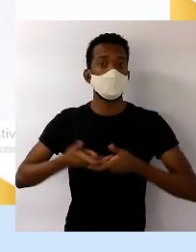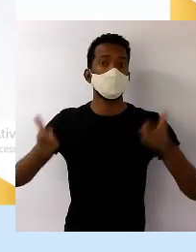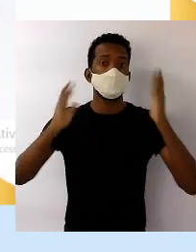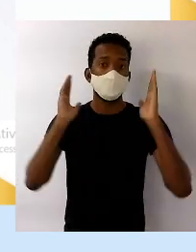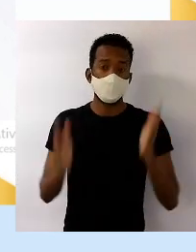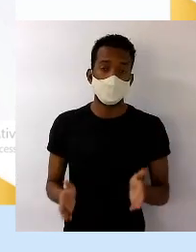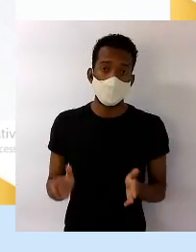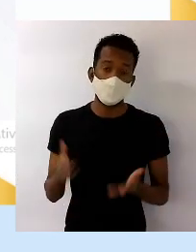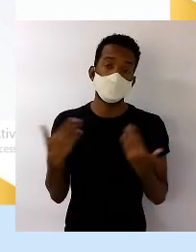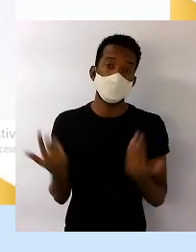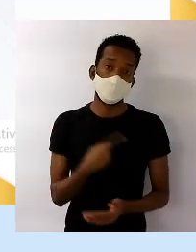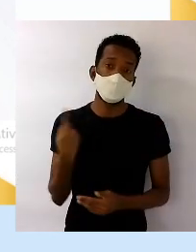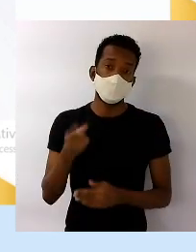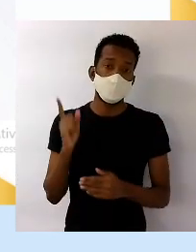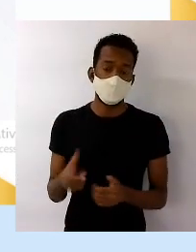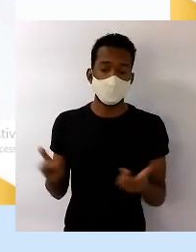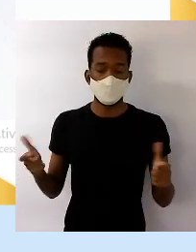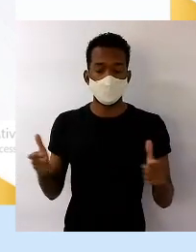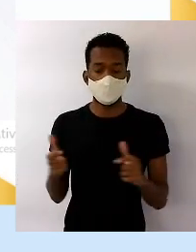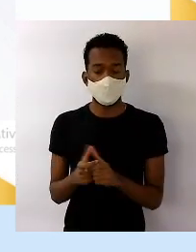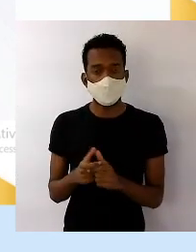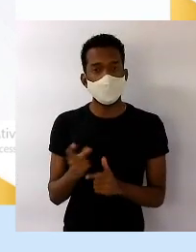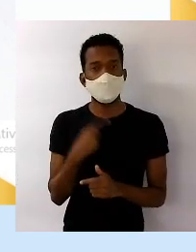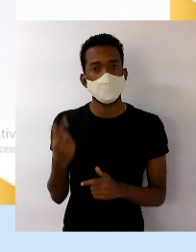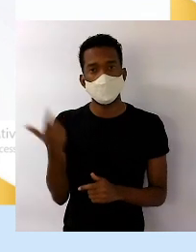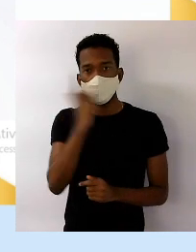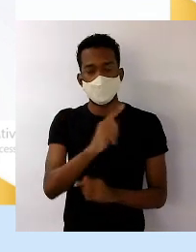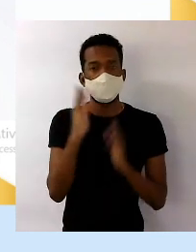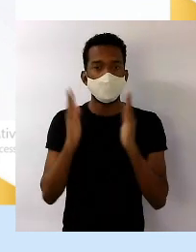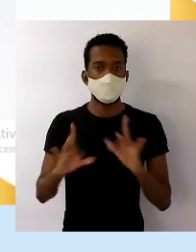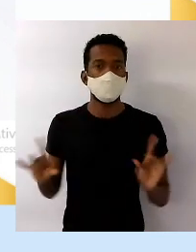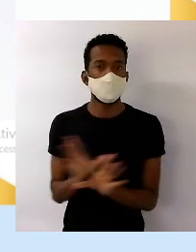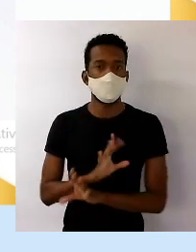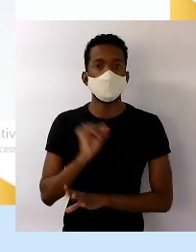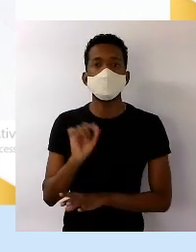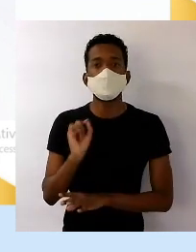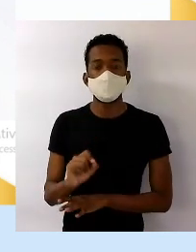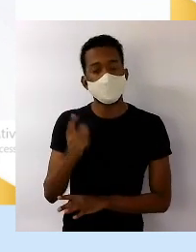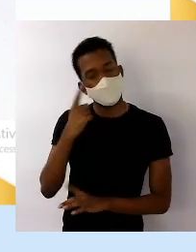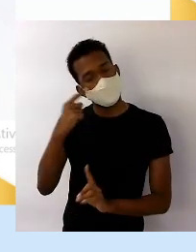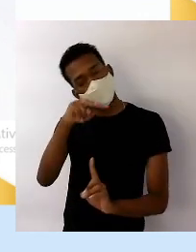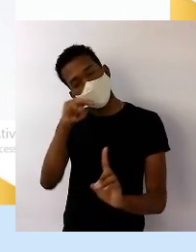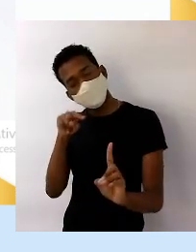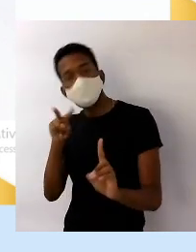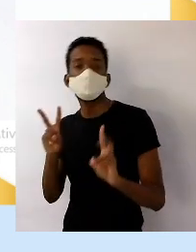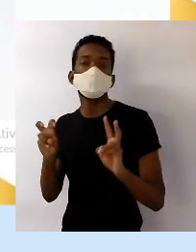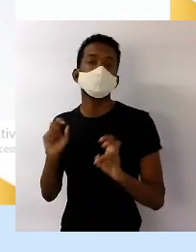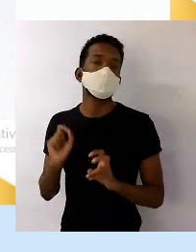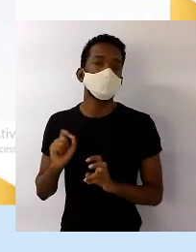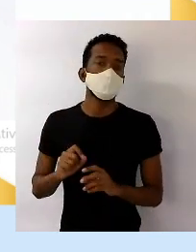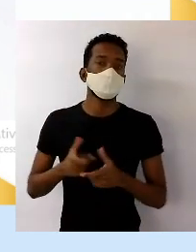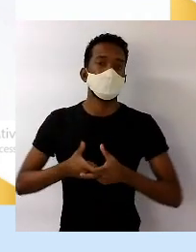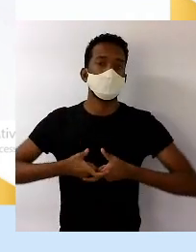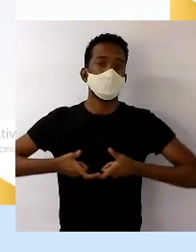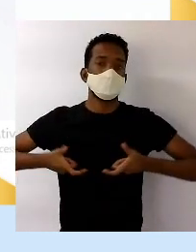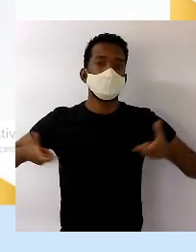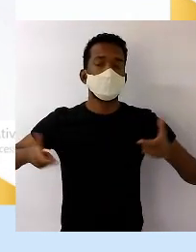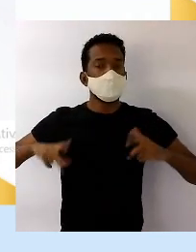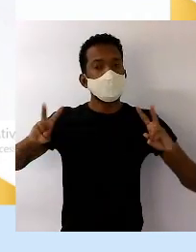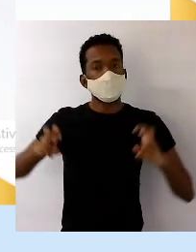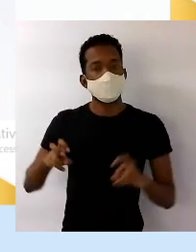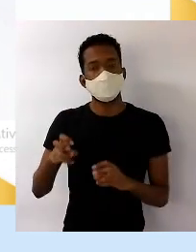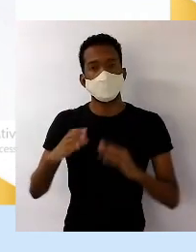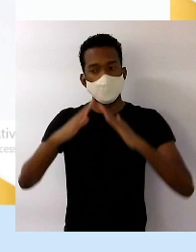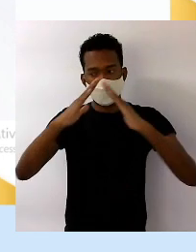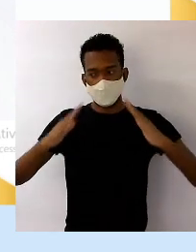ia sempre estreitando. Hoje a gente já consegue ver um pouco mais de alargamento do meio dessa